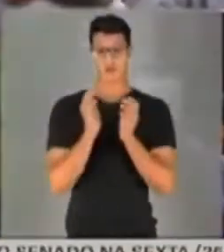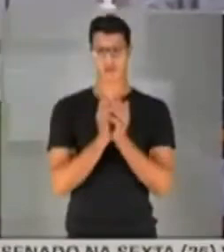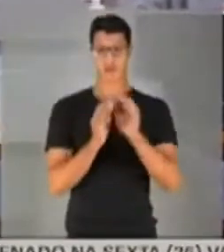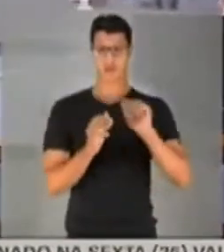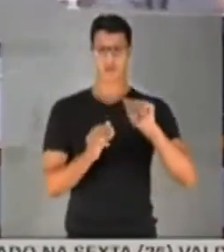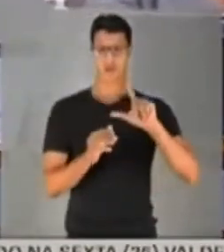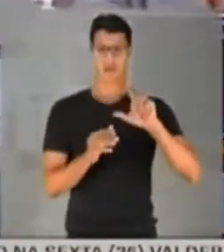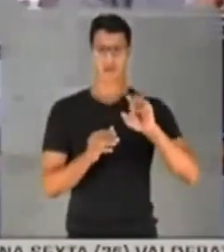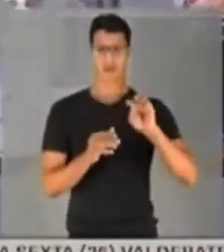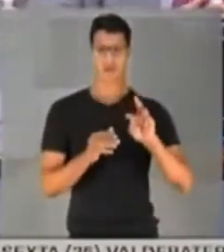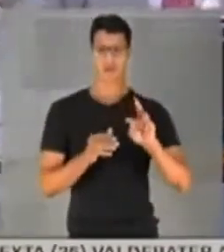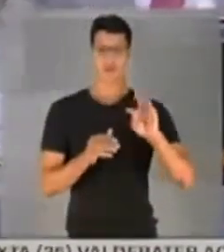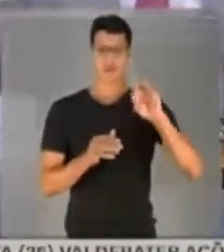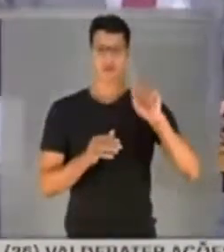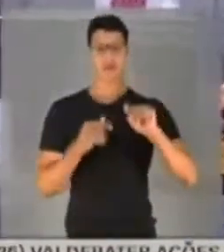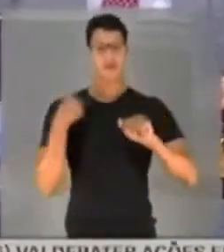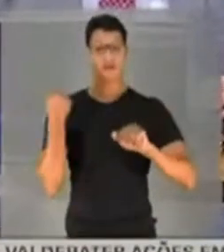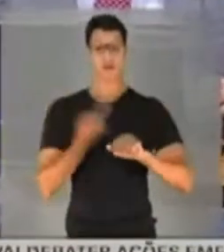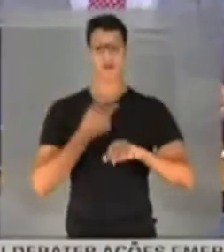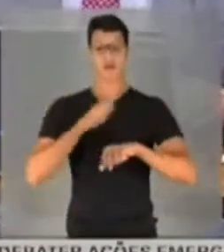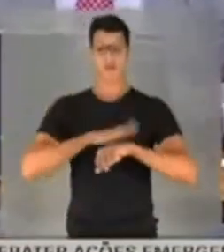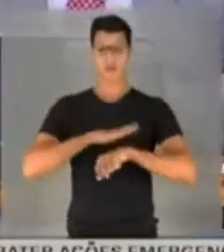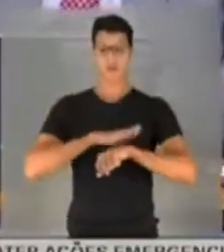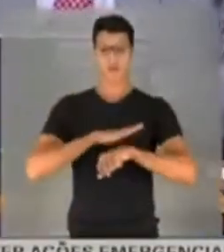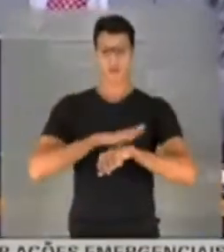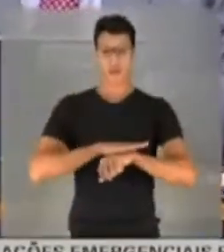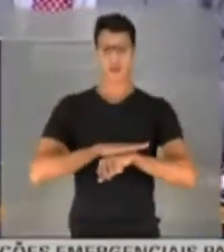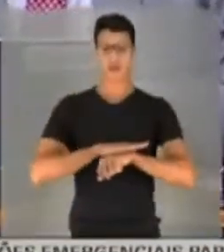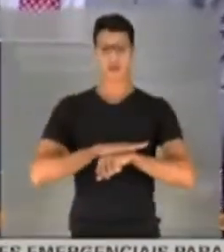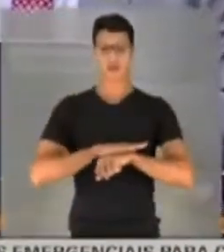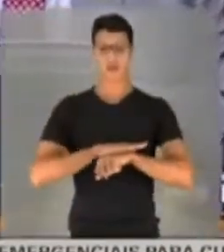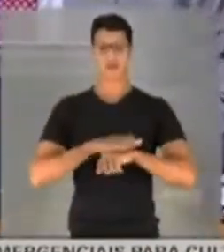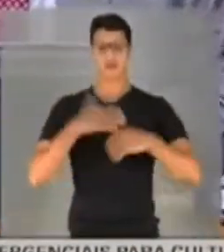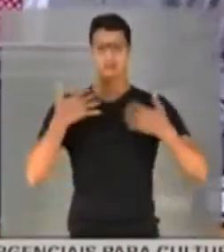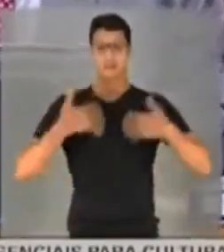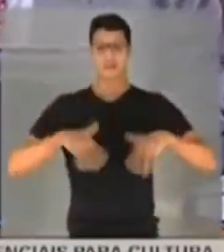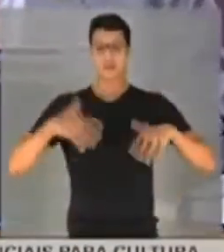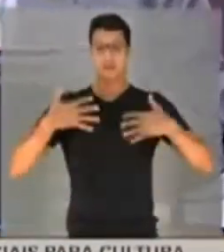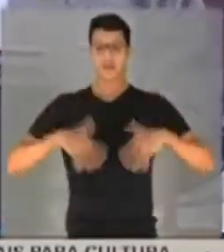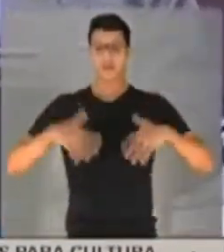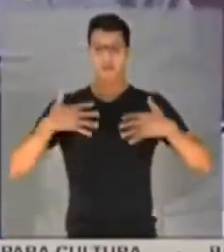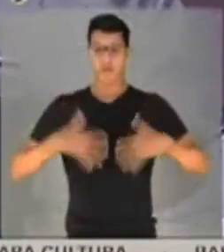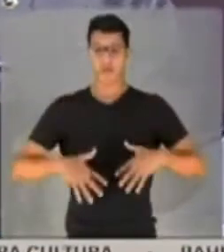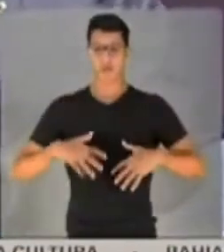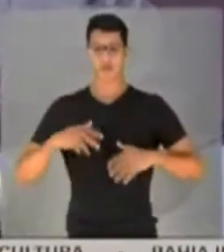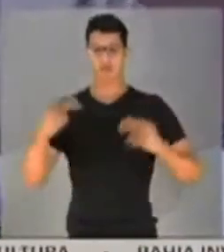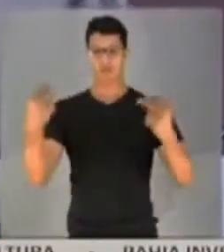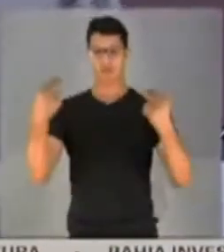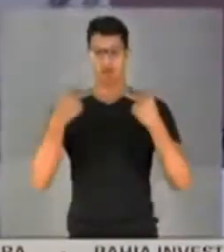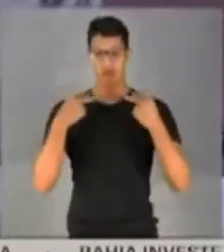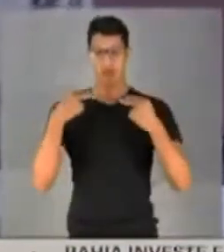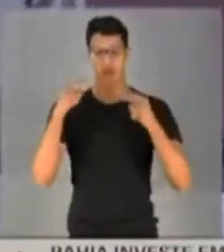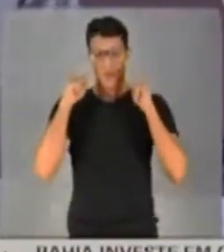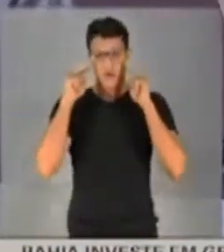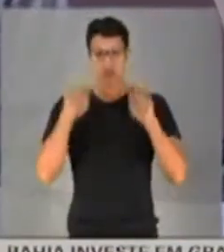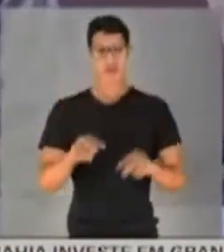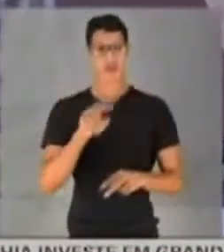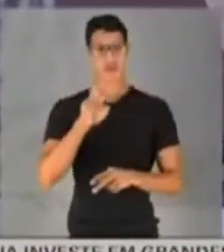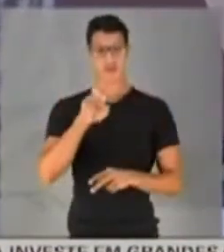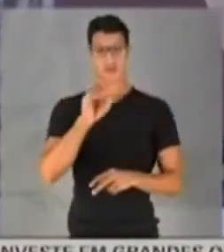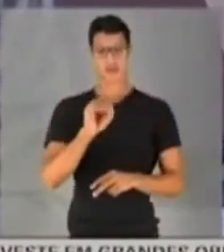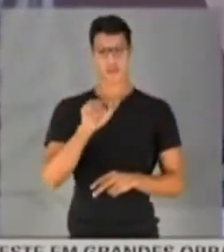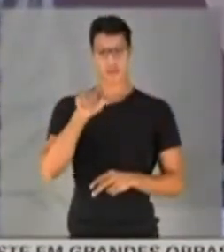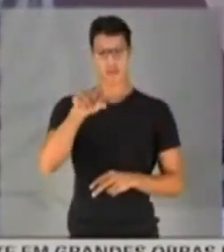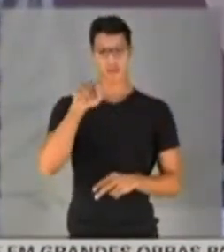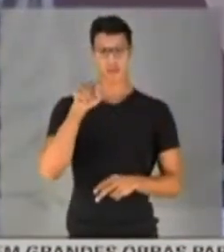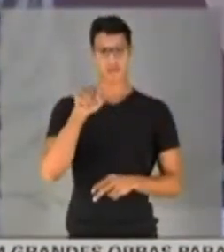Alerta. Para nós é um momento extremamente doloroso. Estamos vendo aqui 507